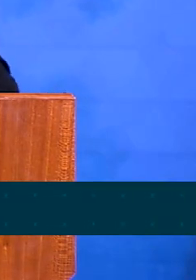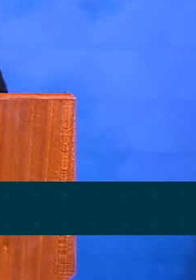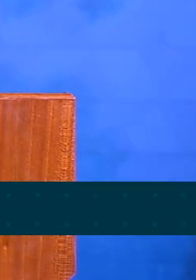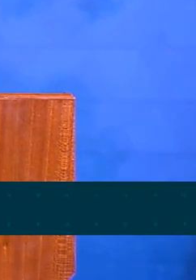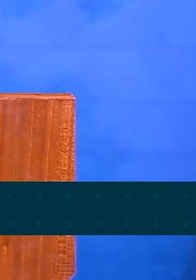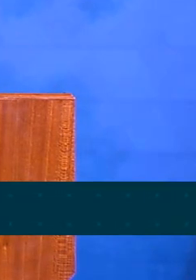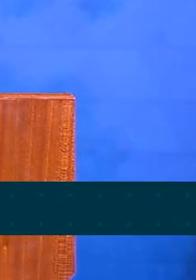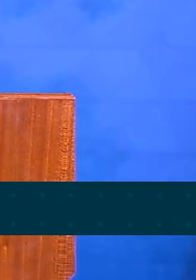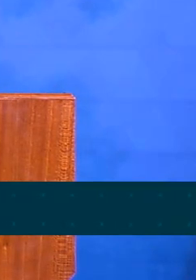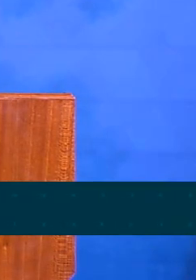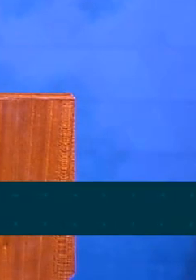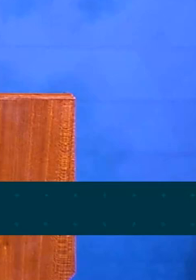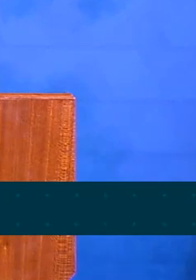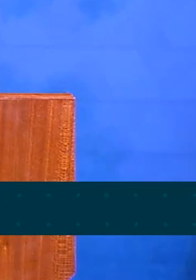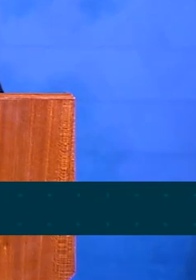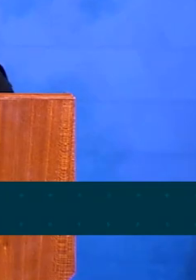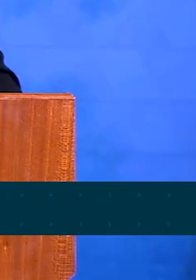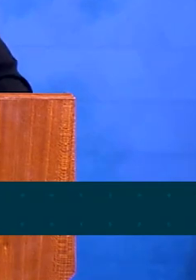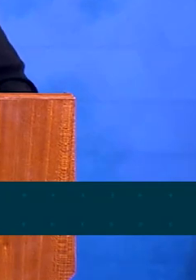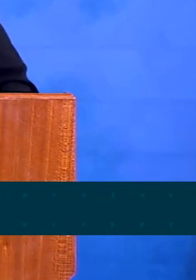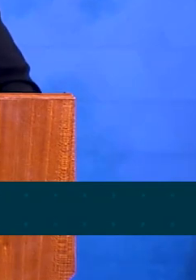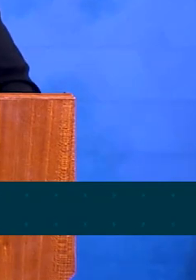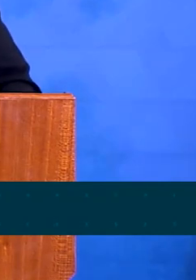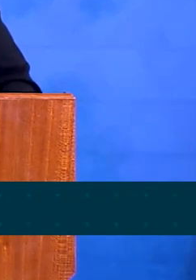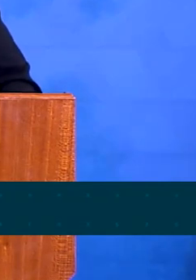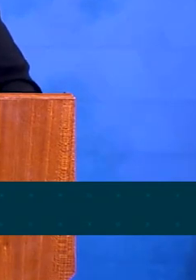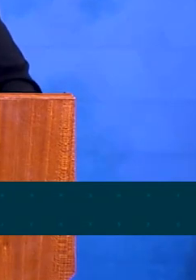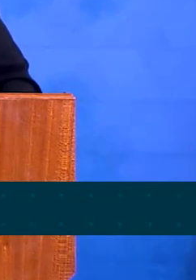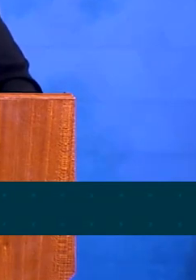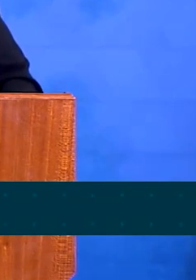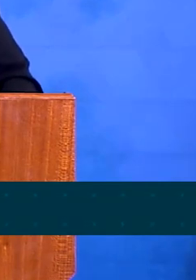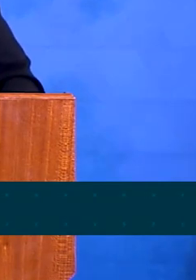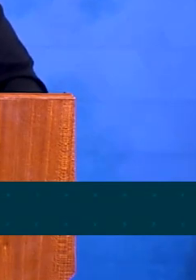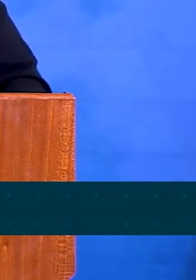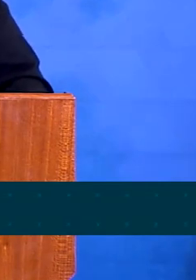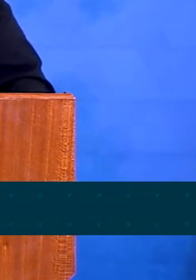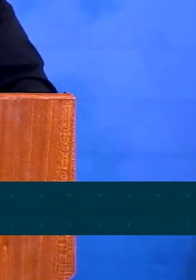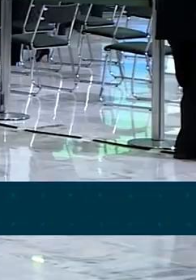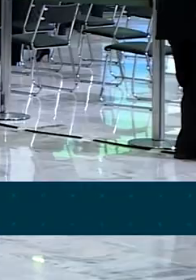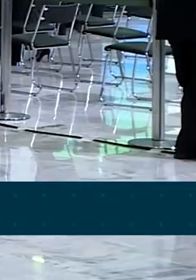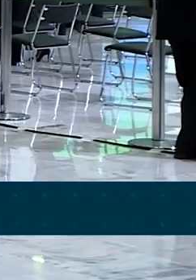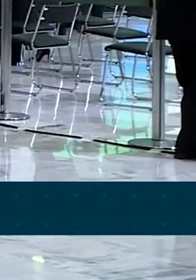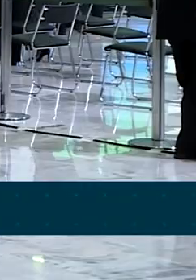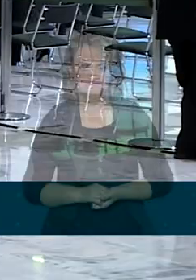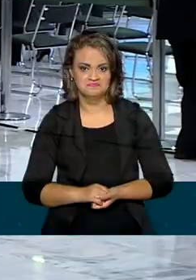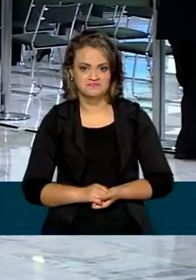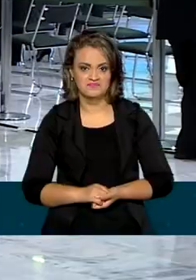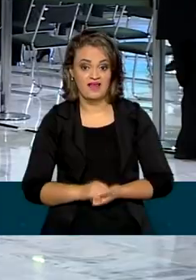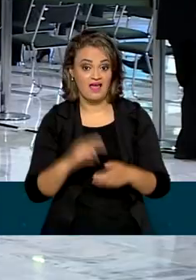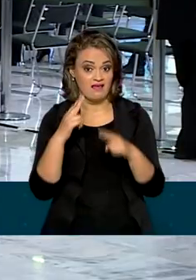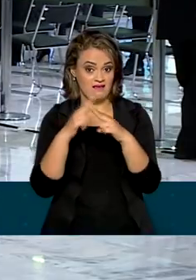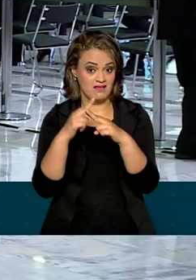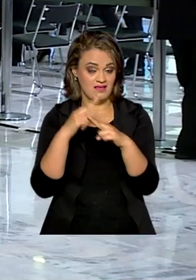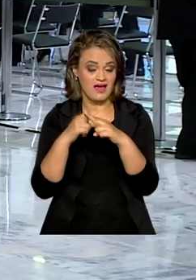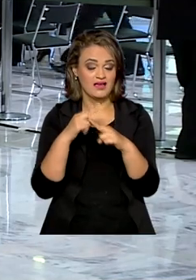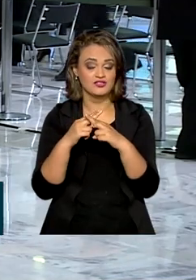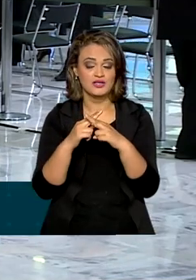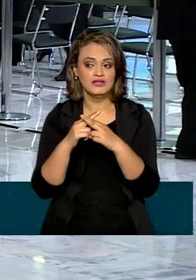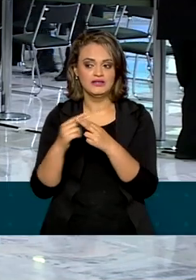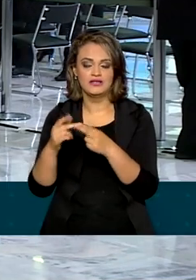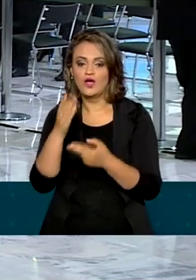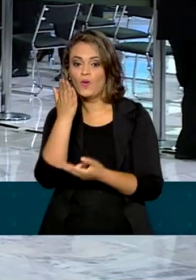Cada vez mais a Caixa abraça o nosso Brasil. A Caixa Econômica também está